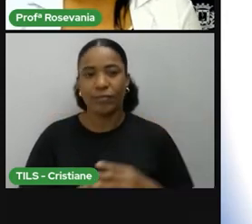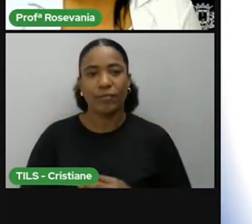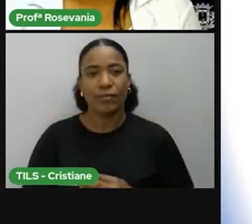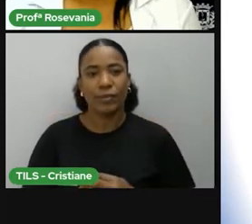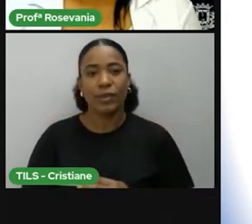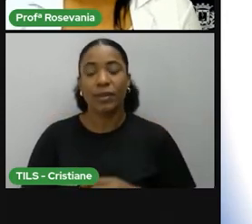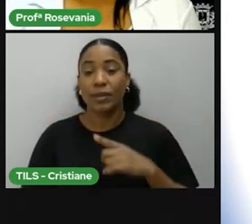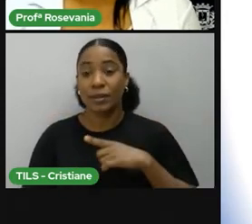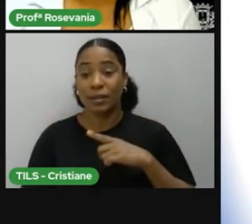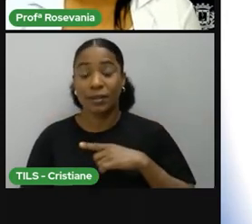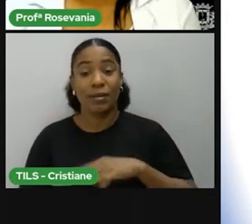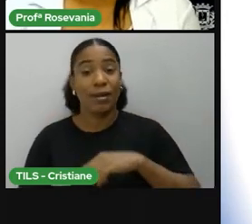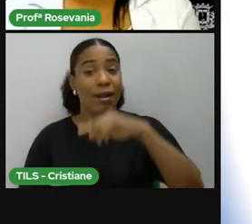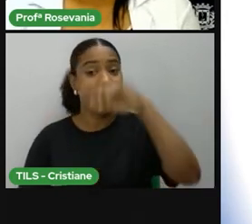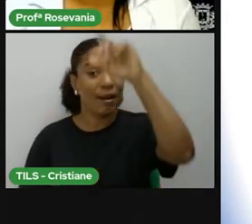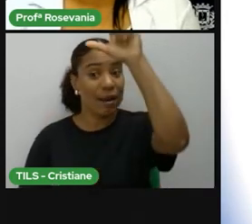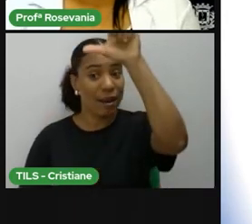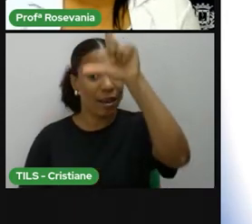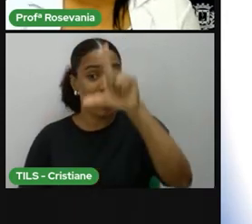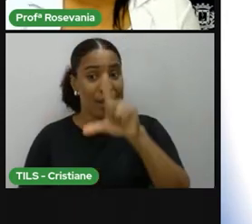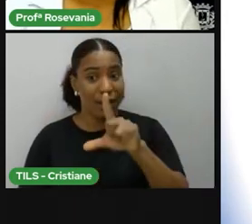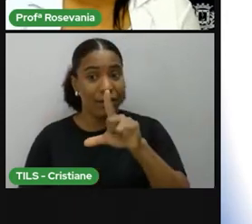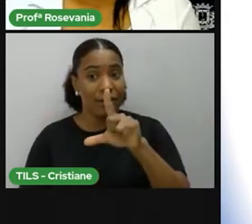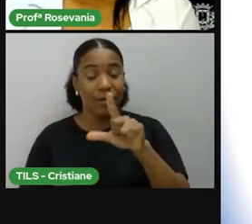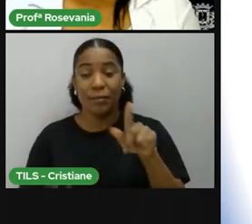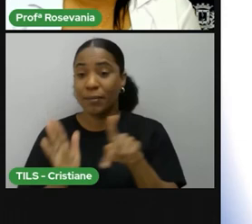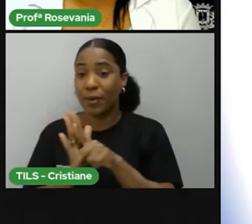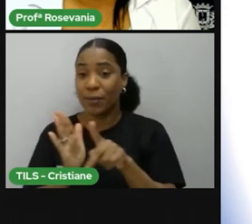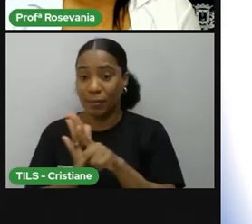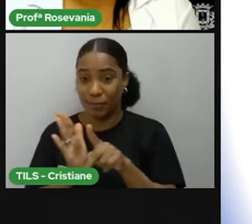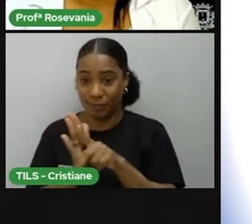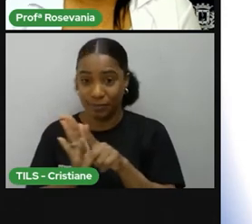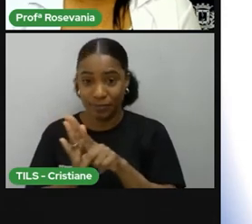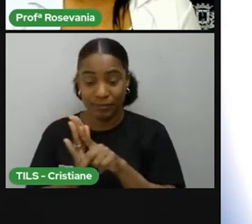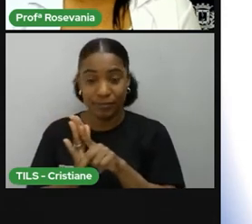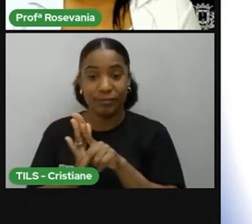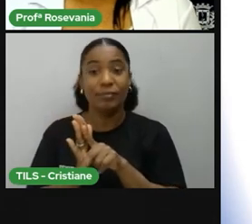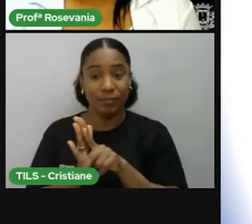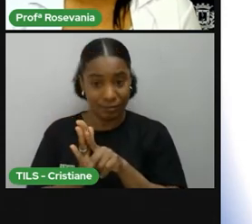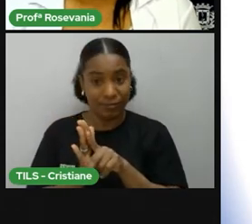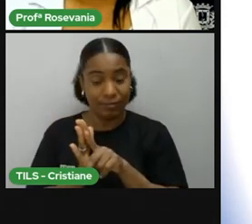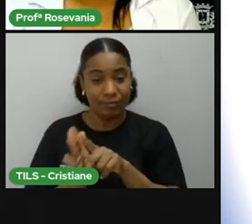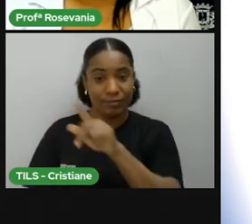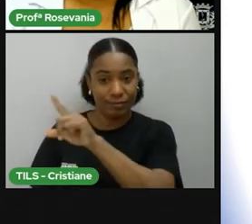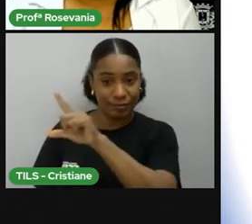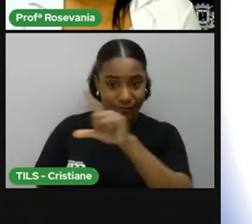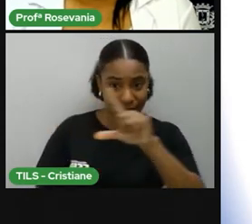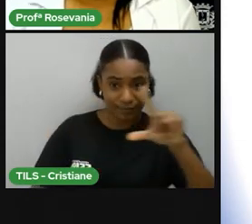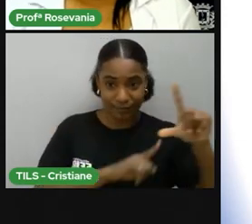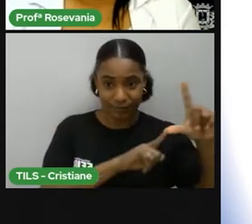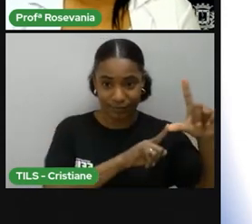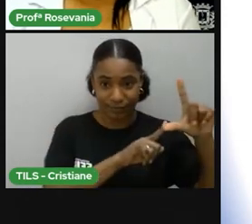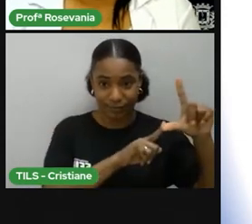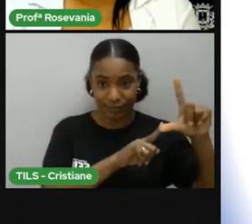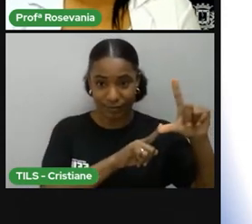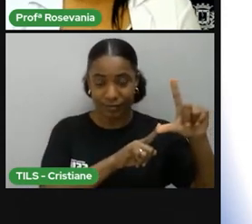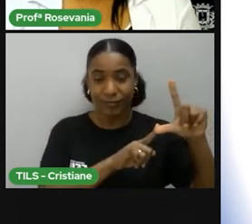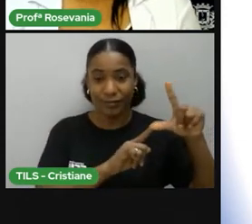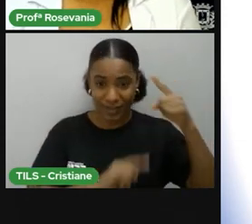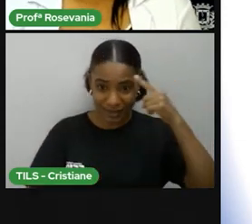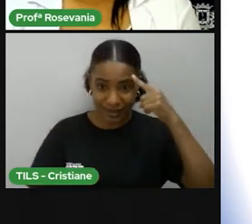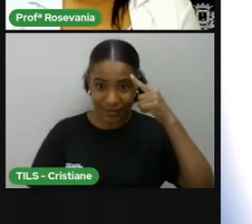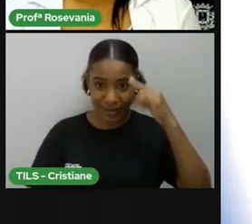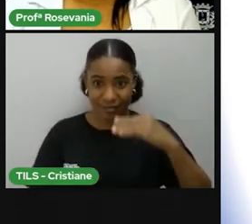às latitudes que ela está no hemisfério norte. Olha aqui a informação. Então, tudo que está aqui, lembra que era hemisfério norte,